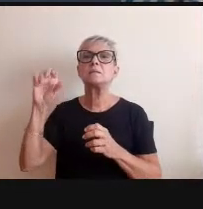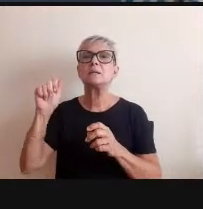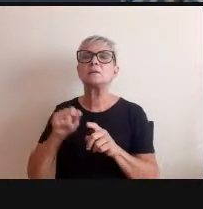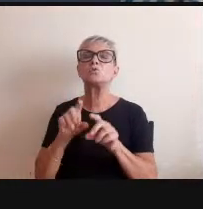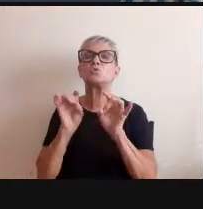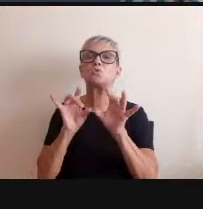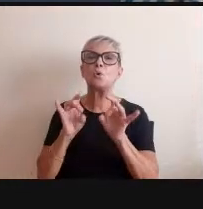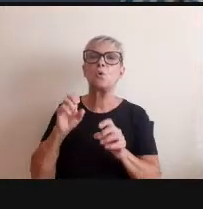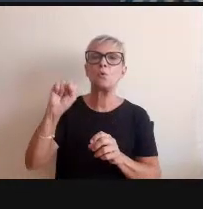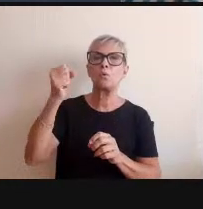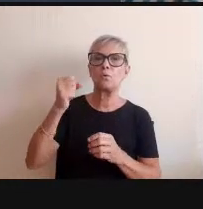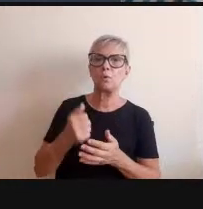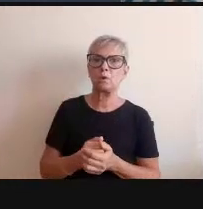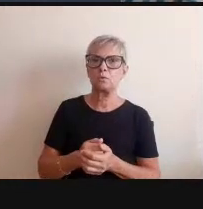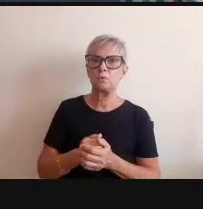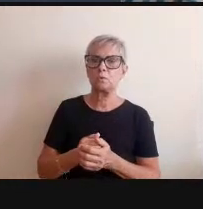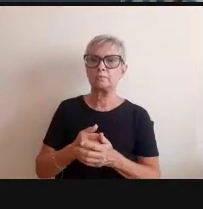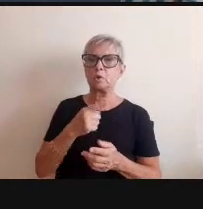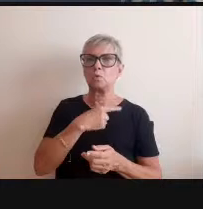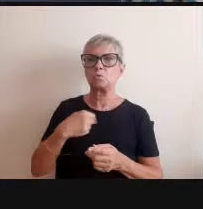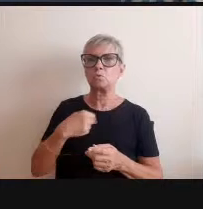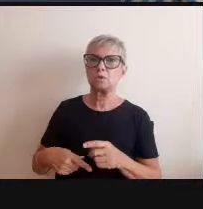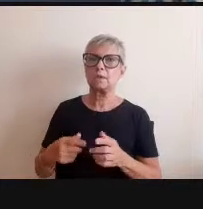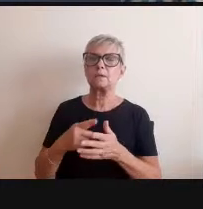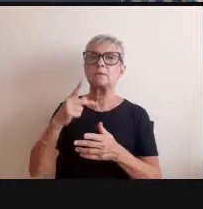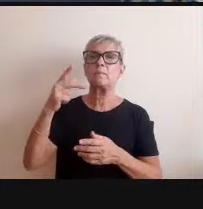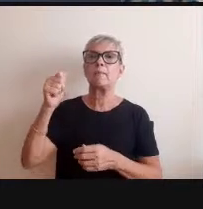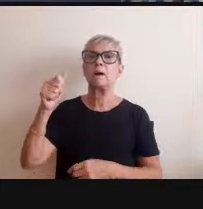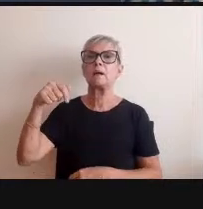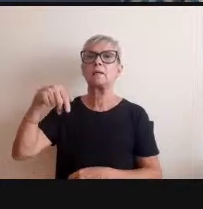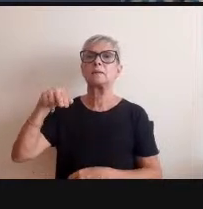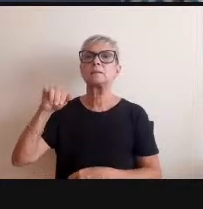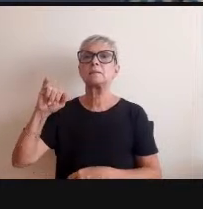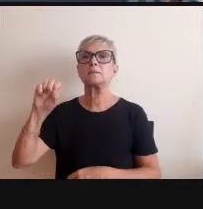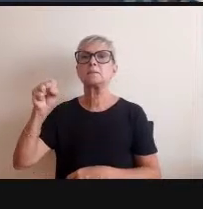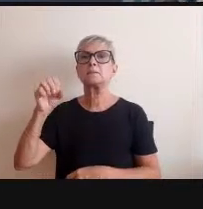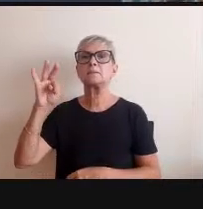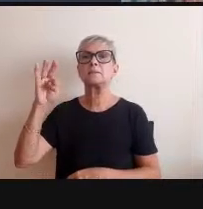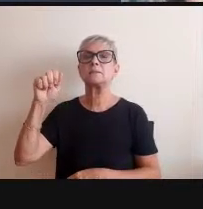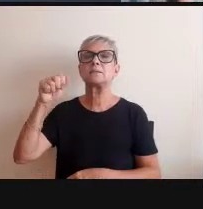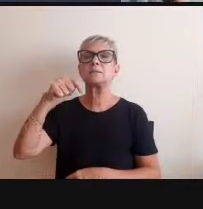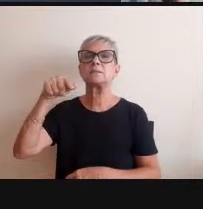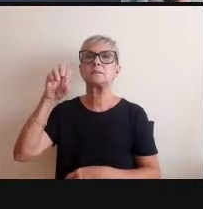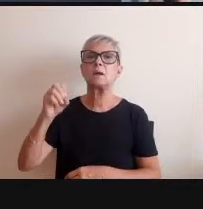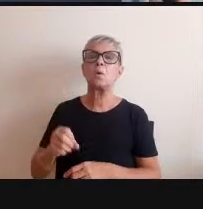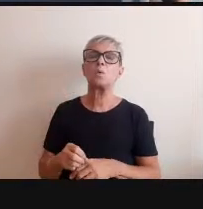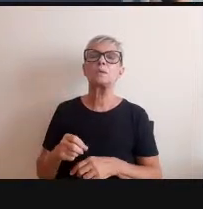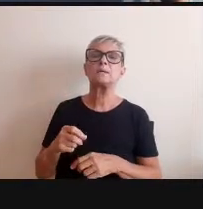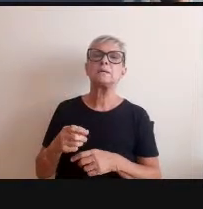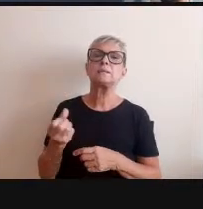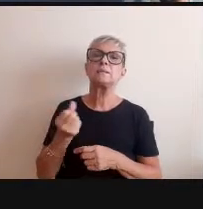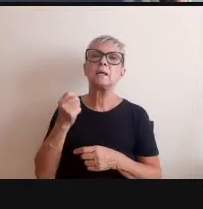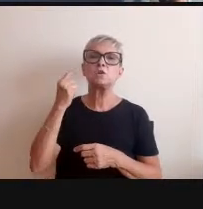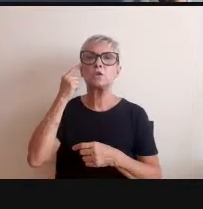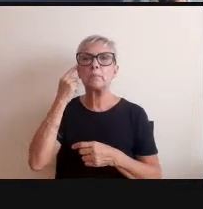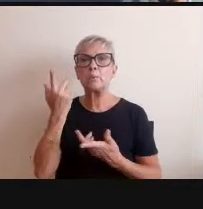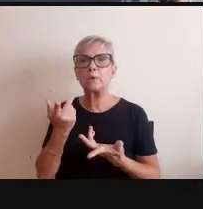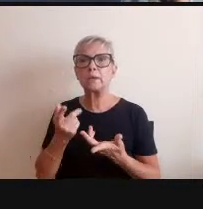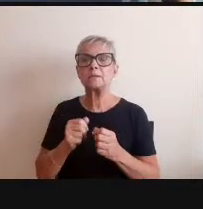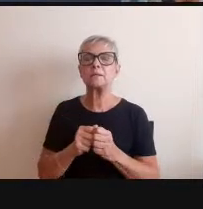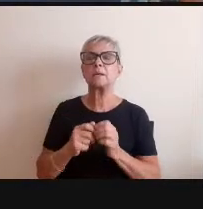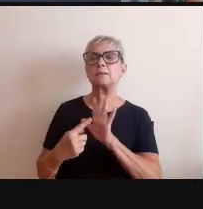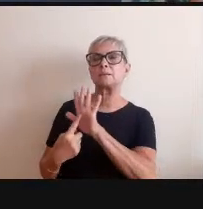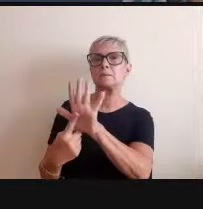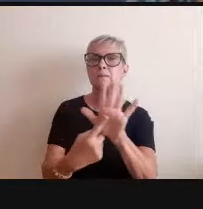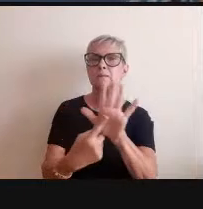um chinês um do Paquistão e seis japoneses e por aí vai essa exposição que